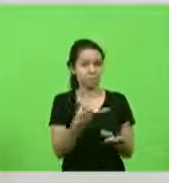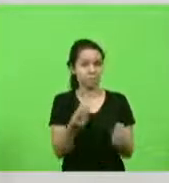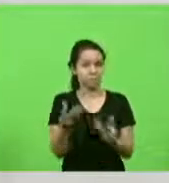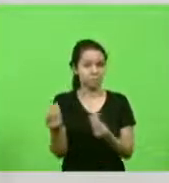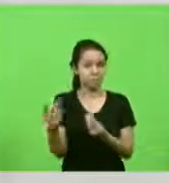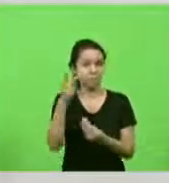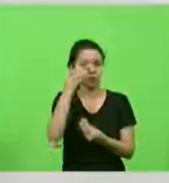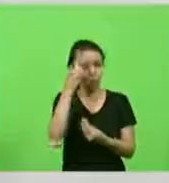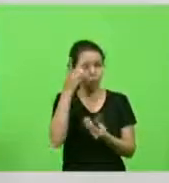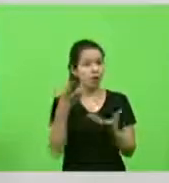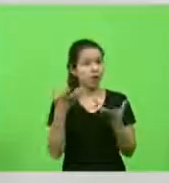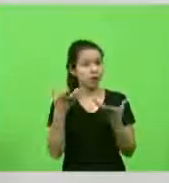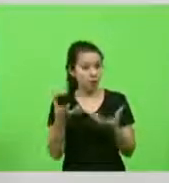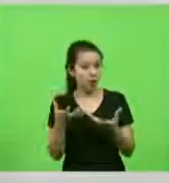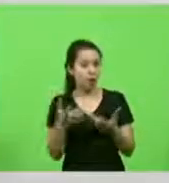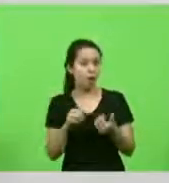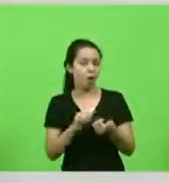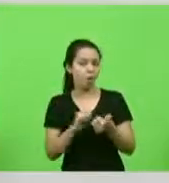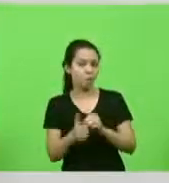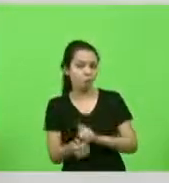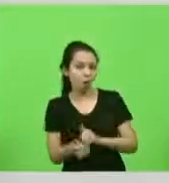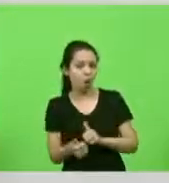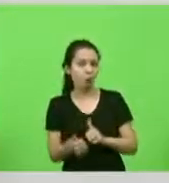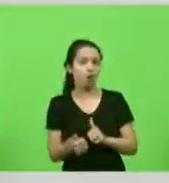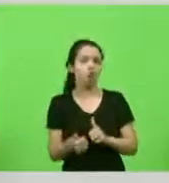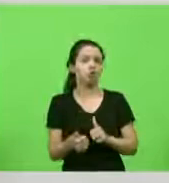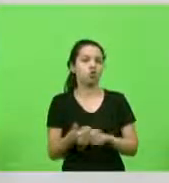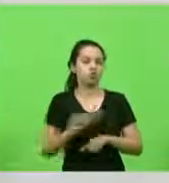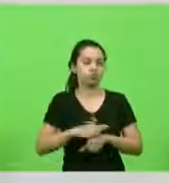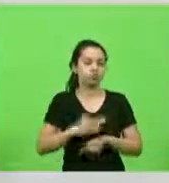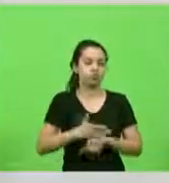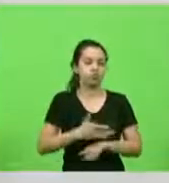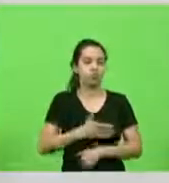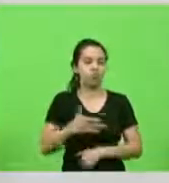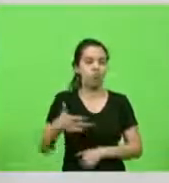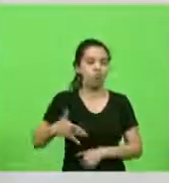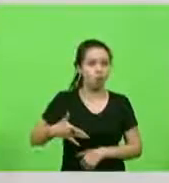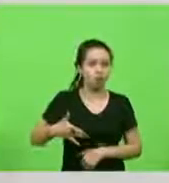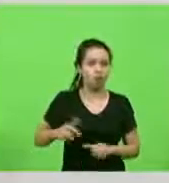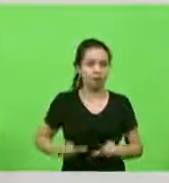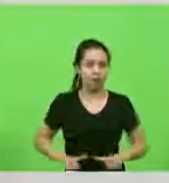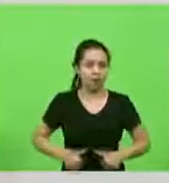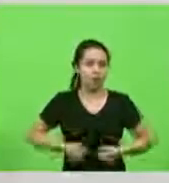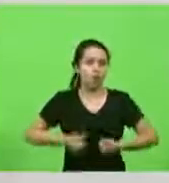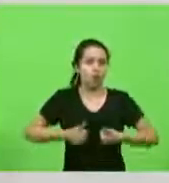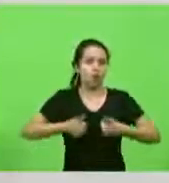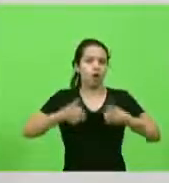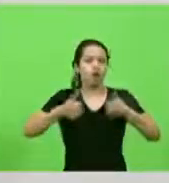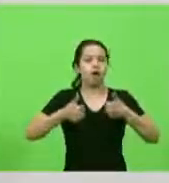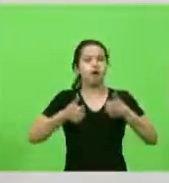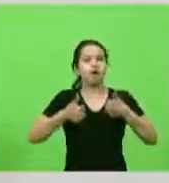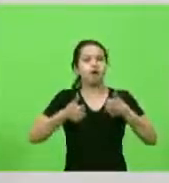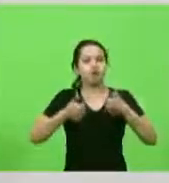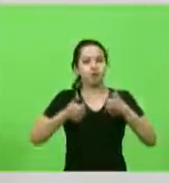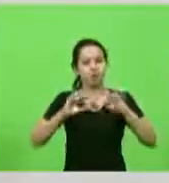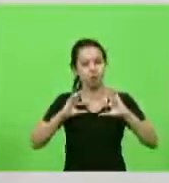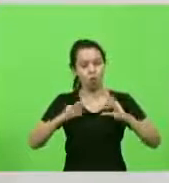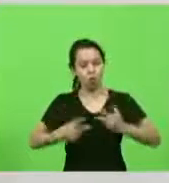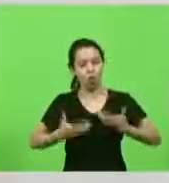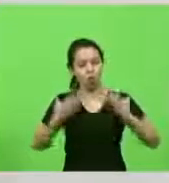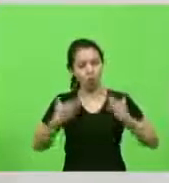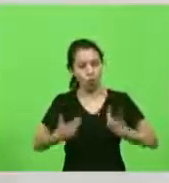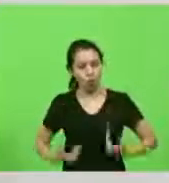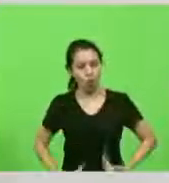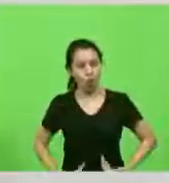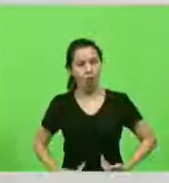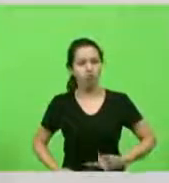querem praticar esporte querem praticar saúde querem melhorar autoestima imunidade fazer bem para a saúde física e